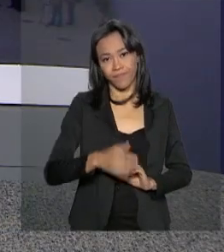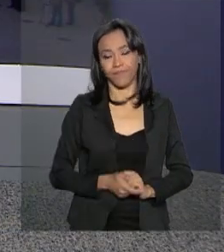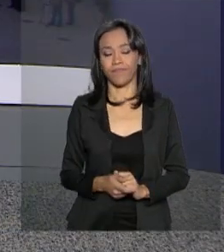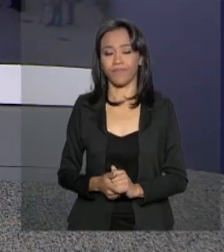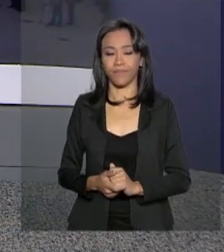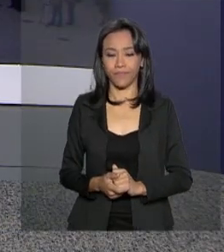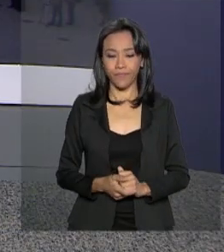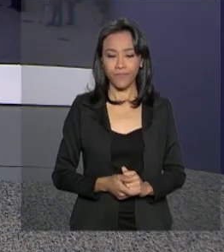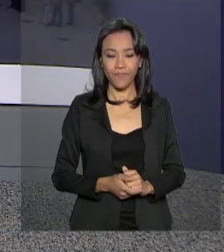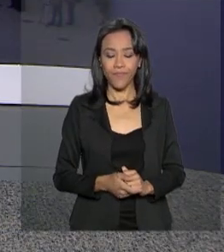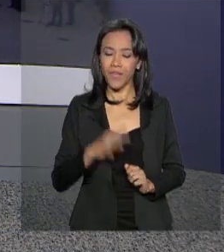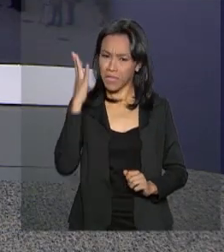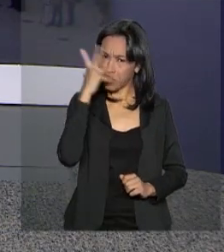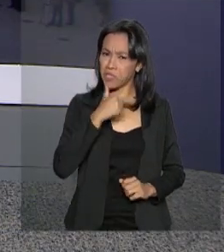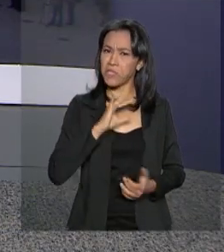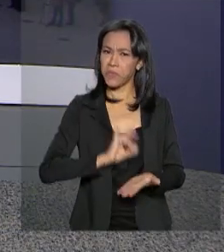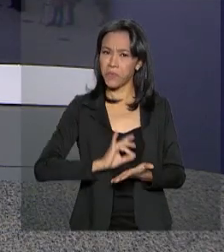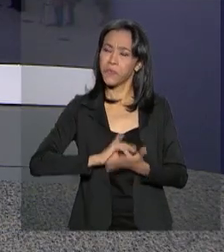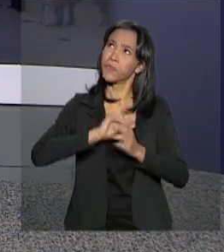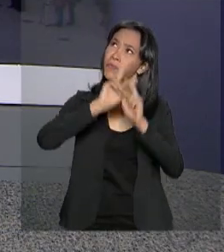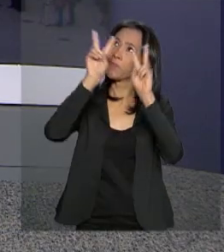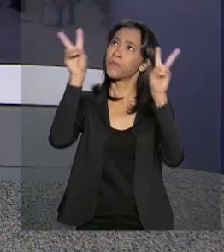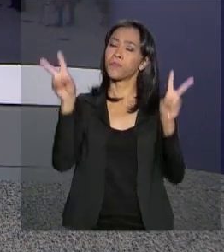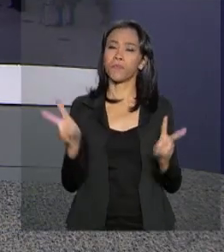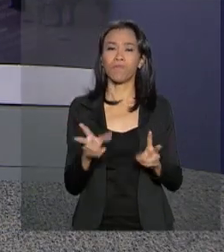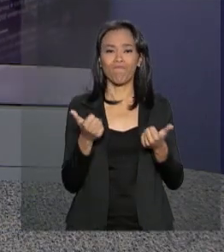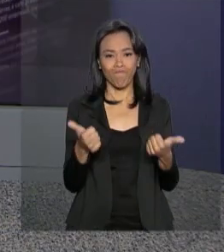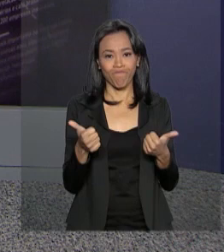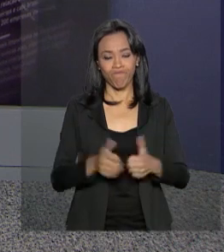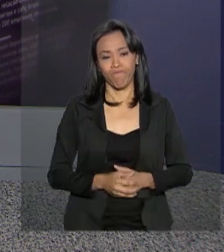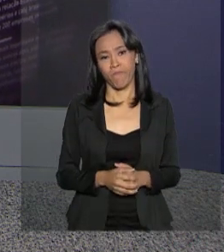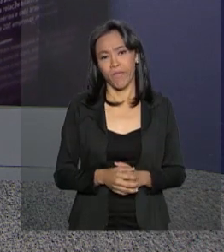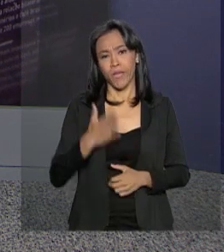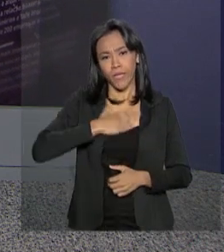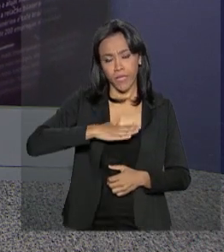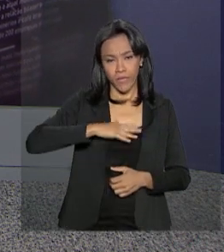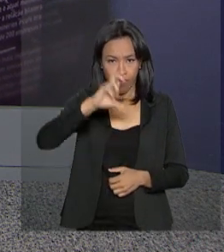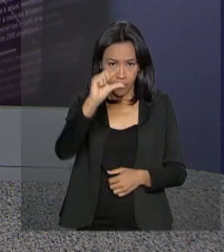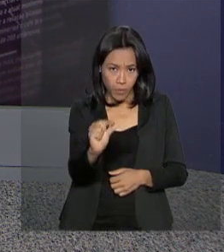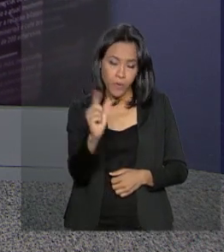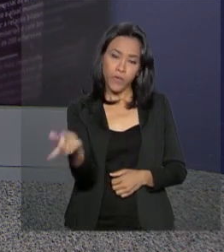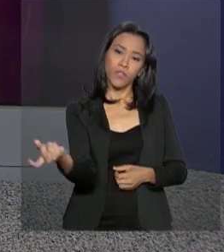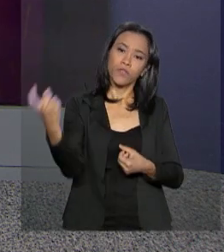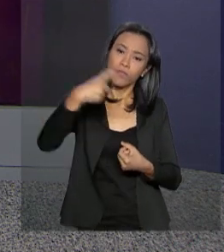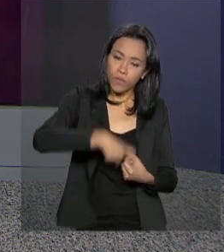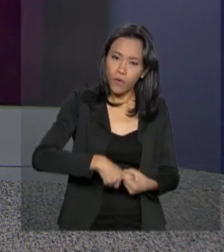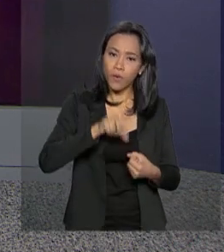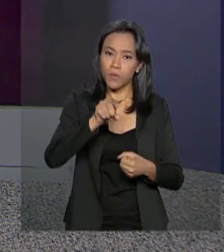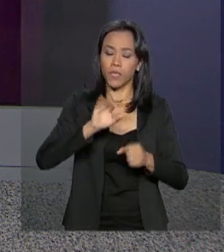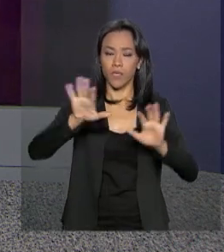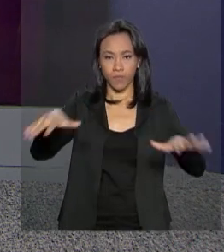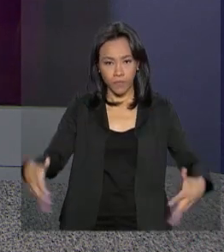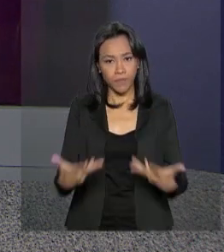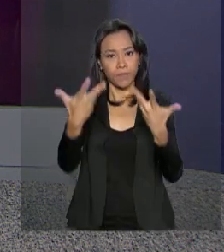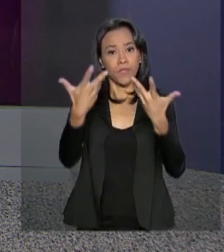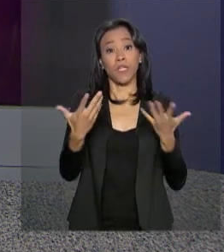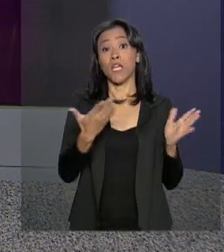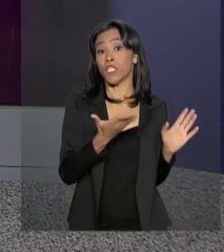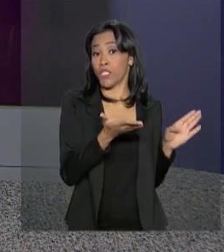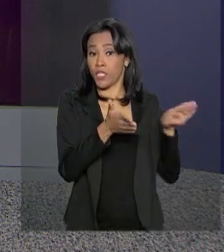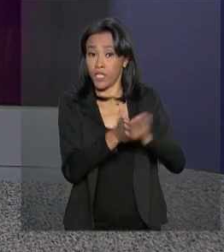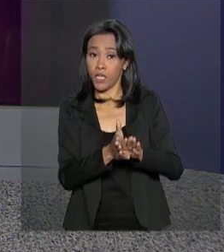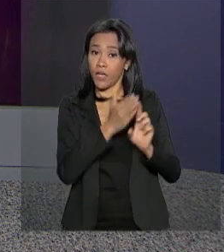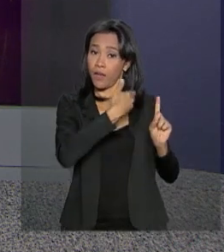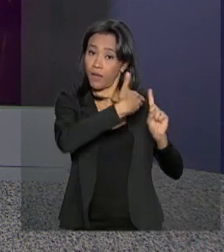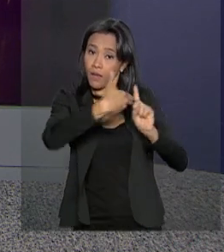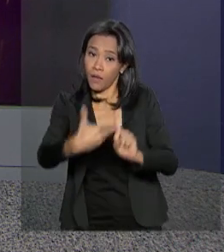estúdio. O dia está bonito mesmo, Luciano. Obrigada. E olha, daqui a pouco a gente volta ao vivo com a cerimônia oficial de chegada do presidente